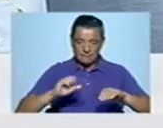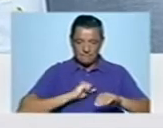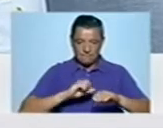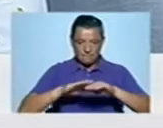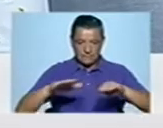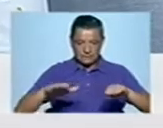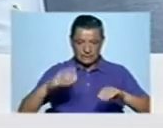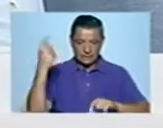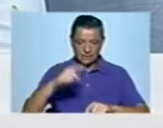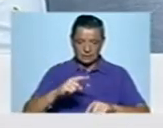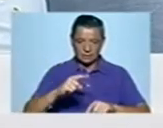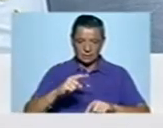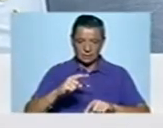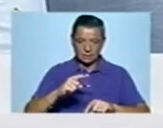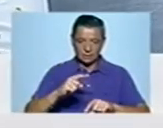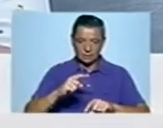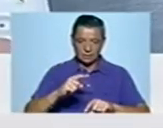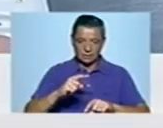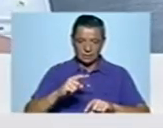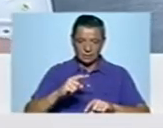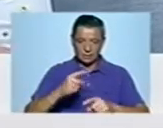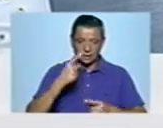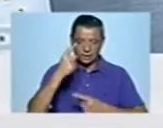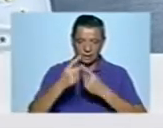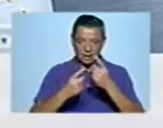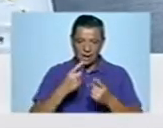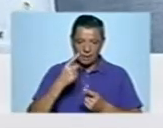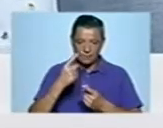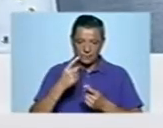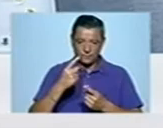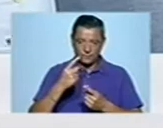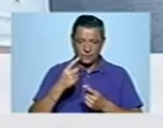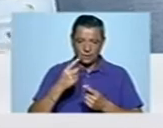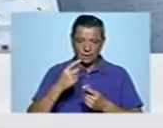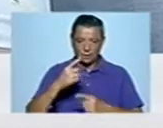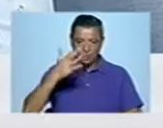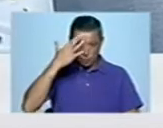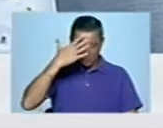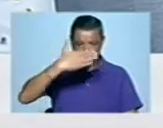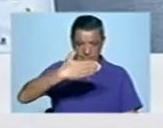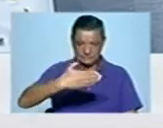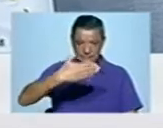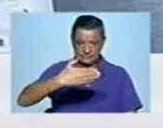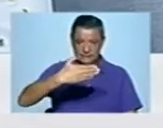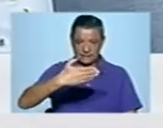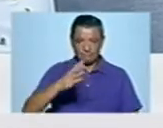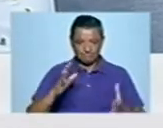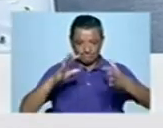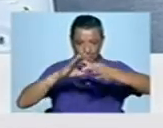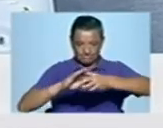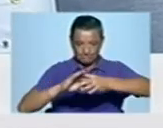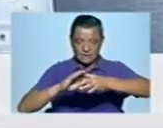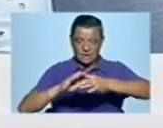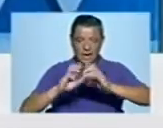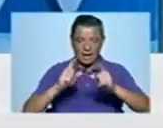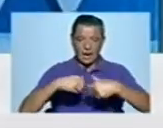E portanto, os templários também têm alguma mística, não é? E portanto, o número sete acaba por estar ligado aos